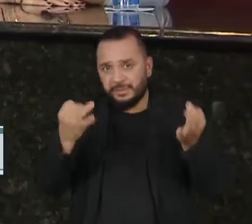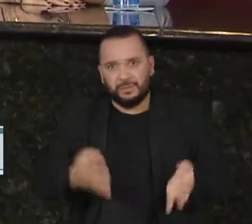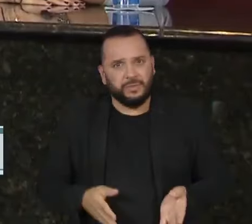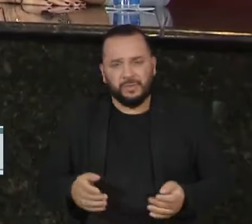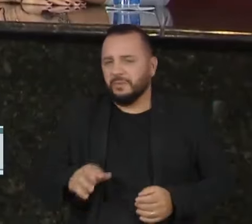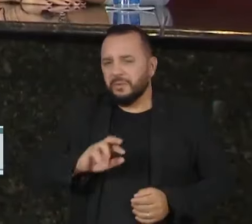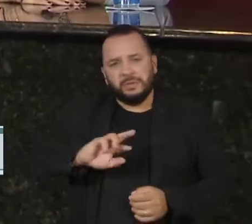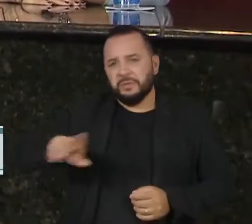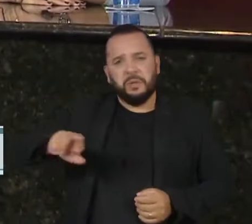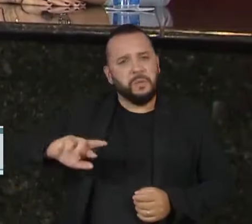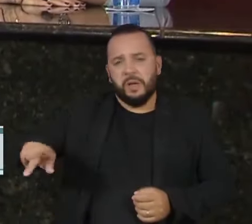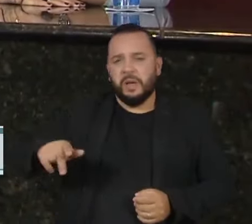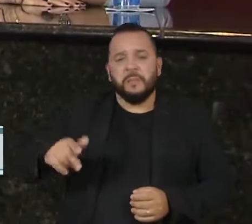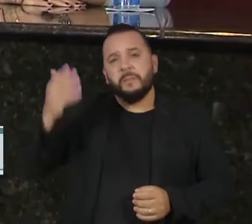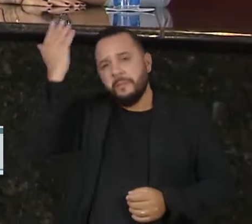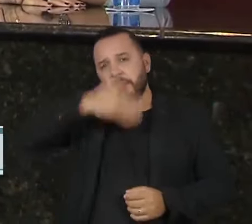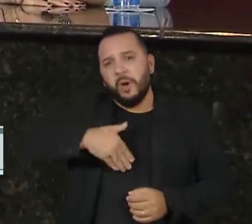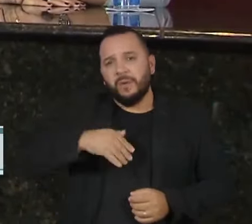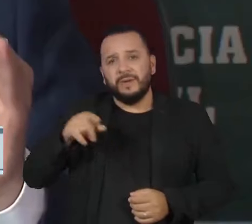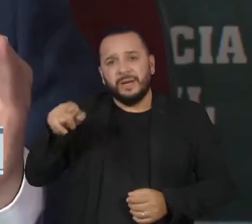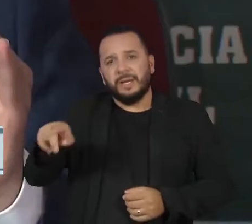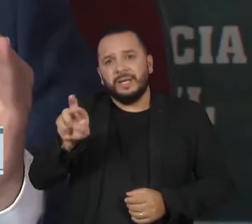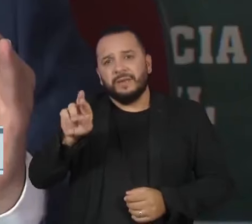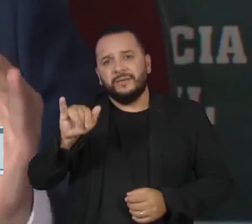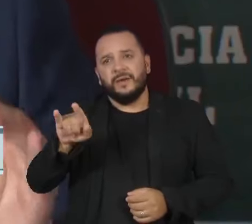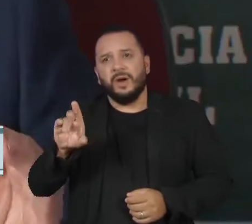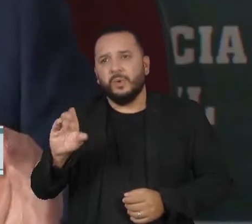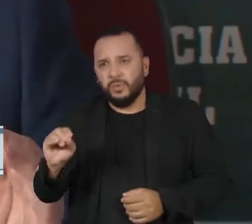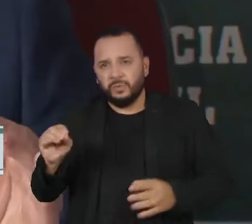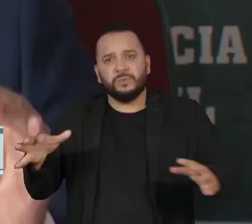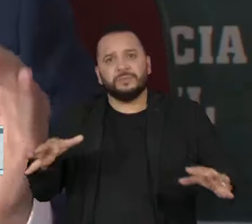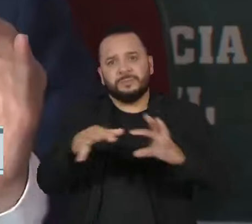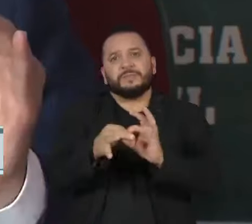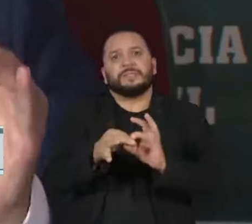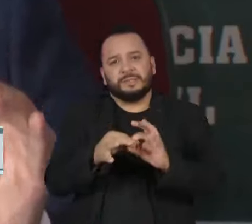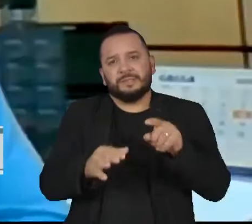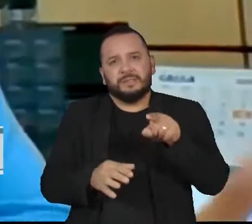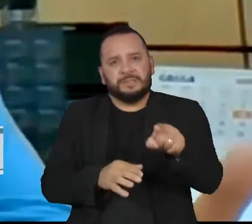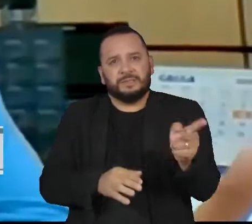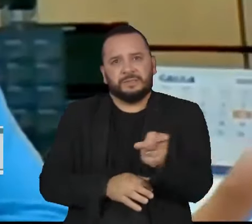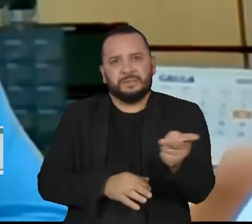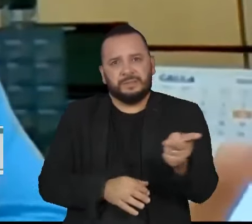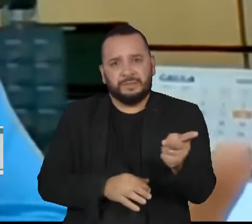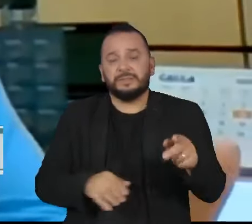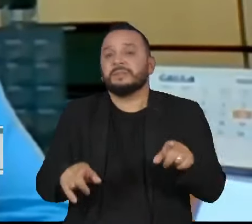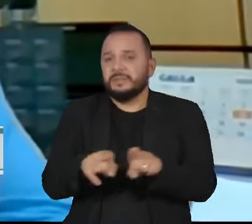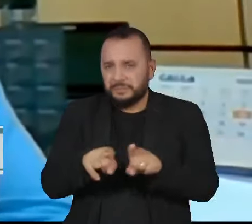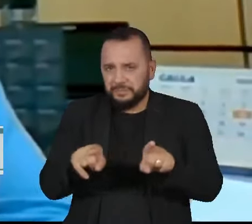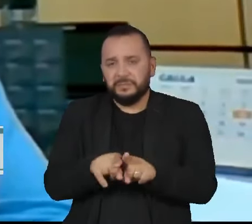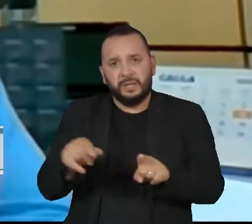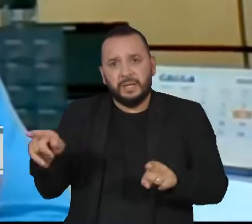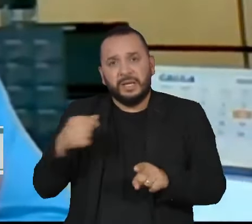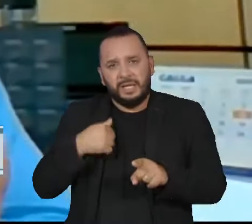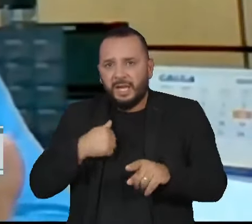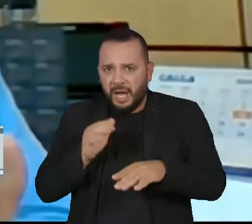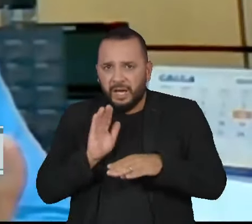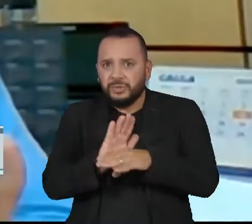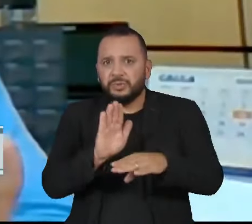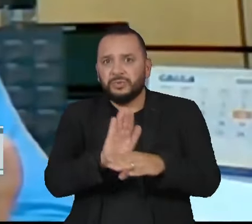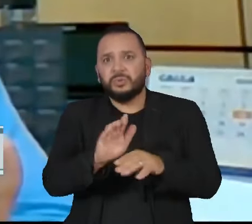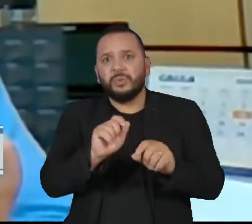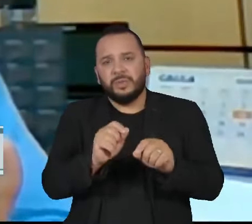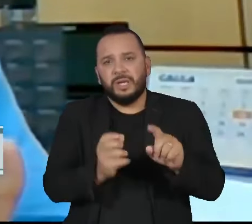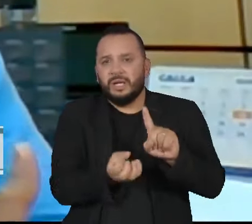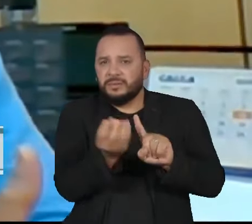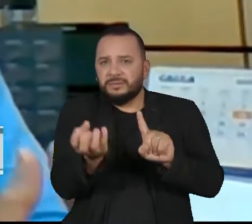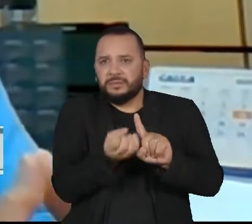que não há nenhuma evidência de vínculo entre ele e os supostos mandantes, e nenhuma conduta que corrobore a delação